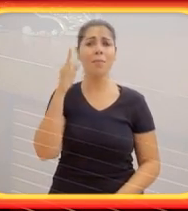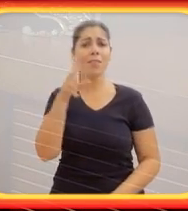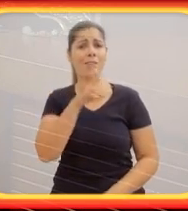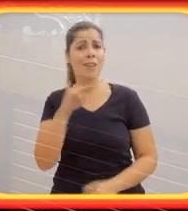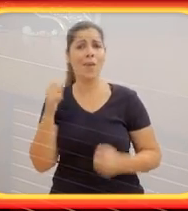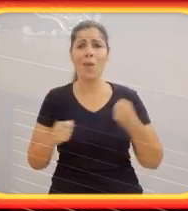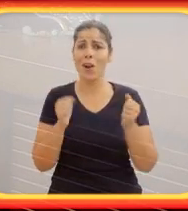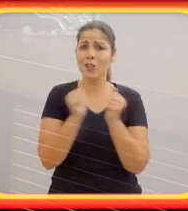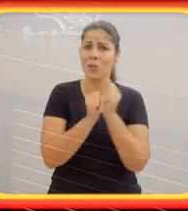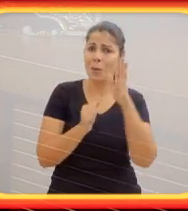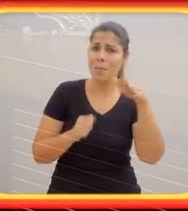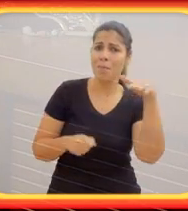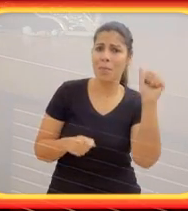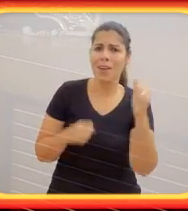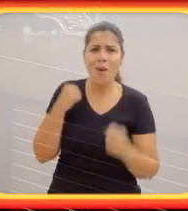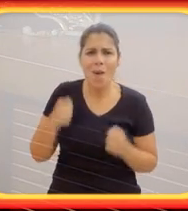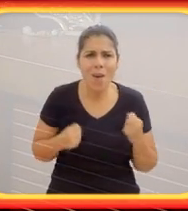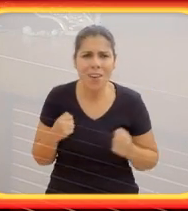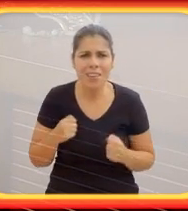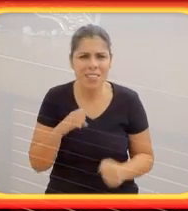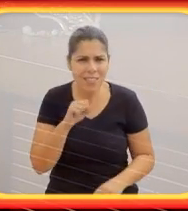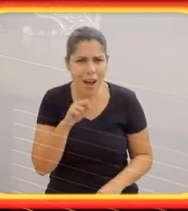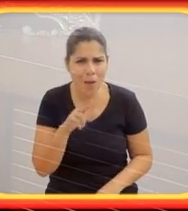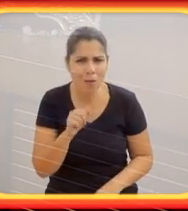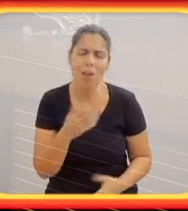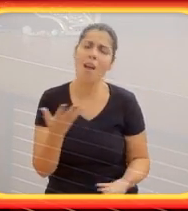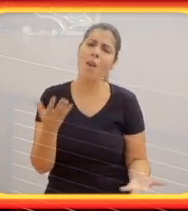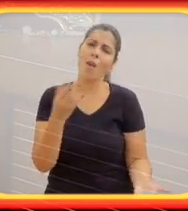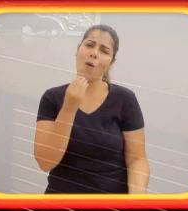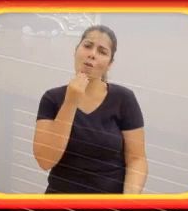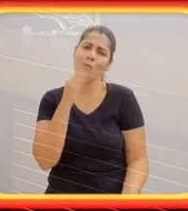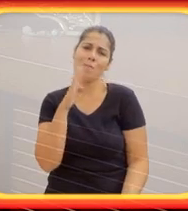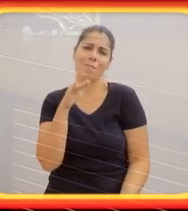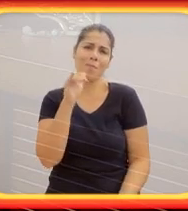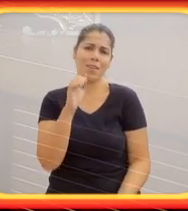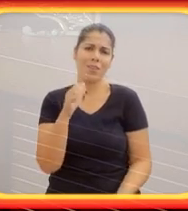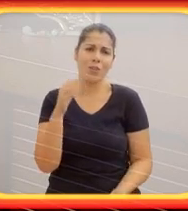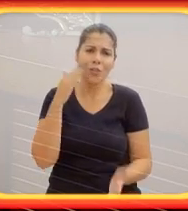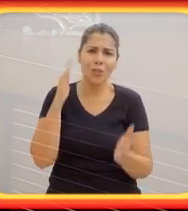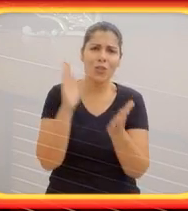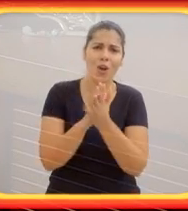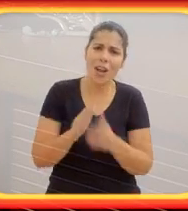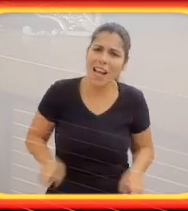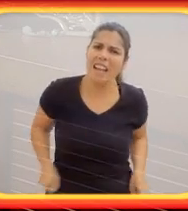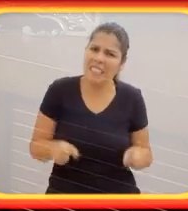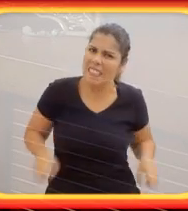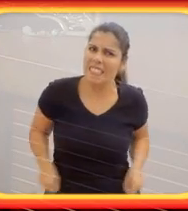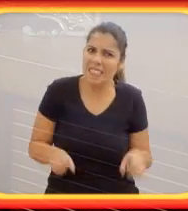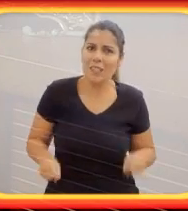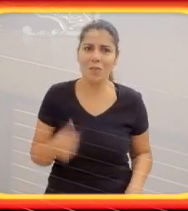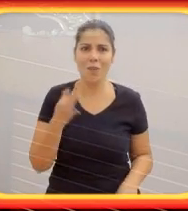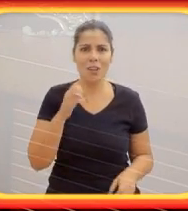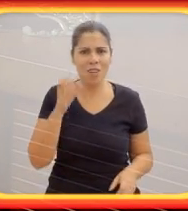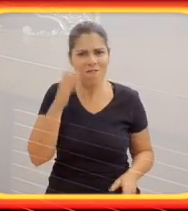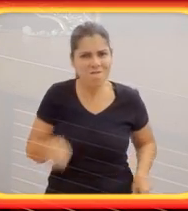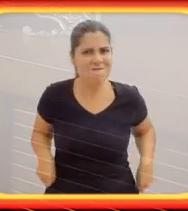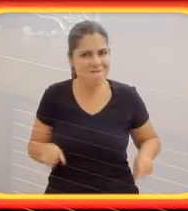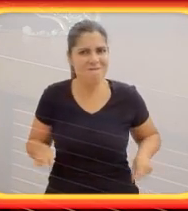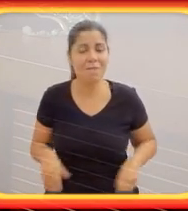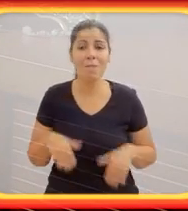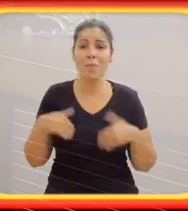Jogava bola com ele. Participava de coisas até difíceis. Ele me inscrevia na escola, em todas as gincanas.